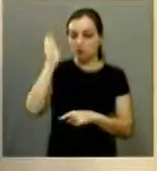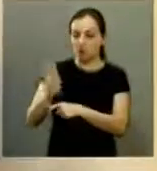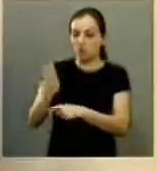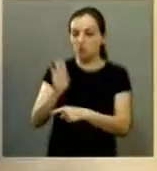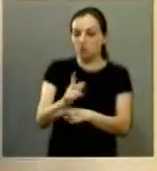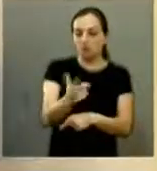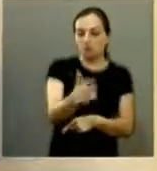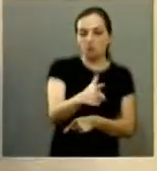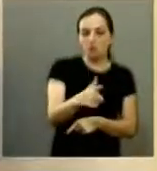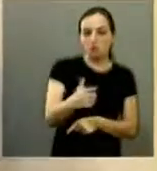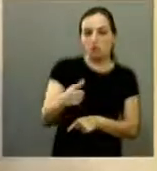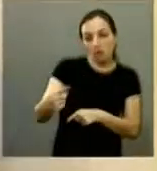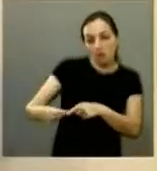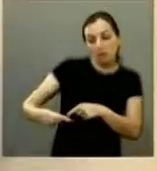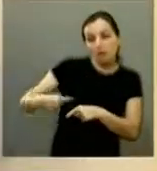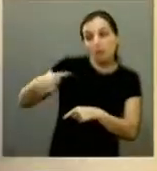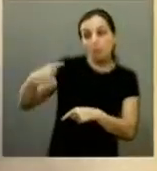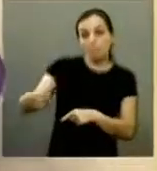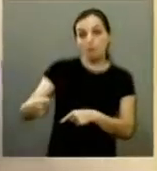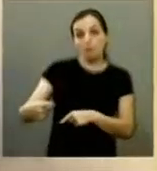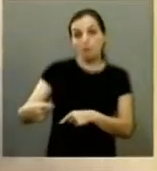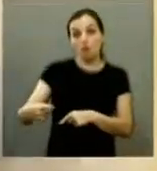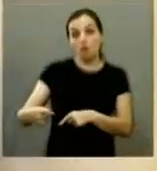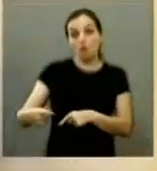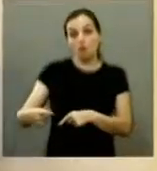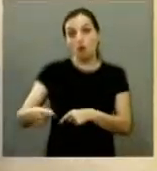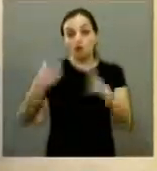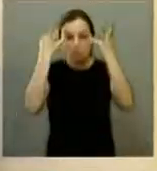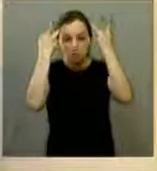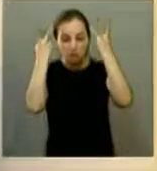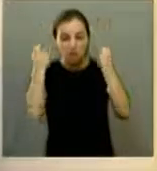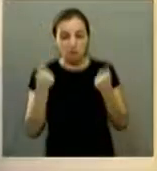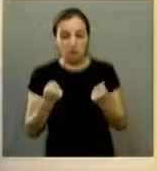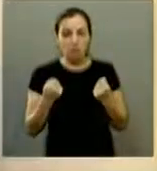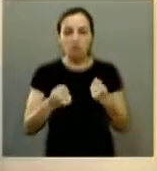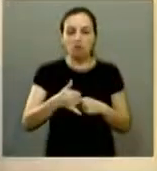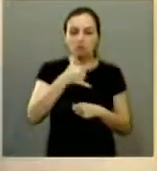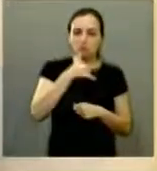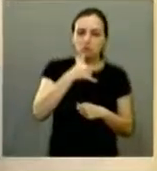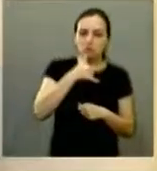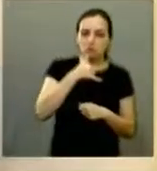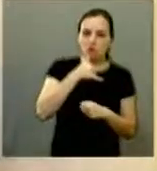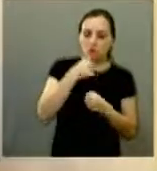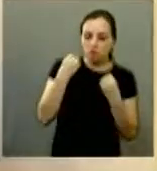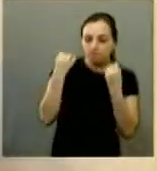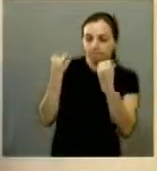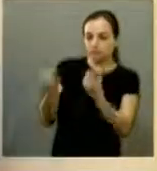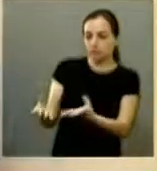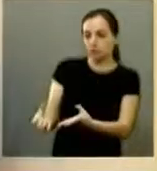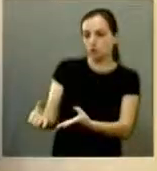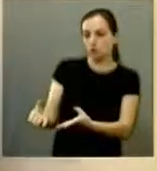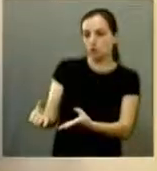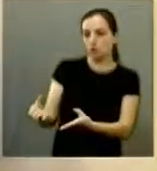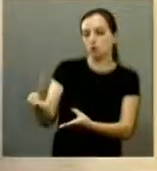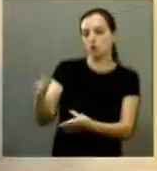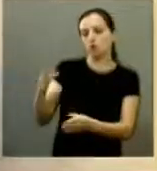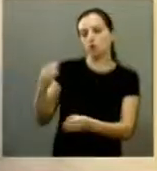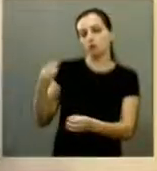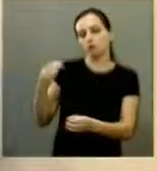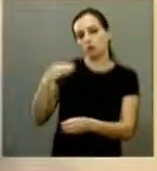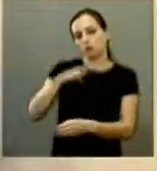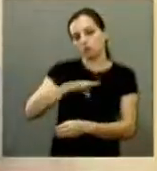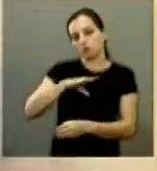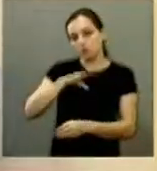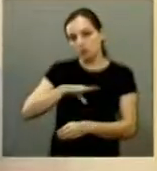depois que explora o animal a exaustão ao máximo deixa abandonado pela cidade aí a gente é só na prefeitura que vai de